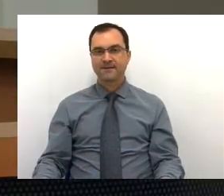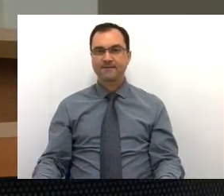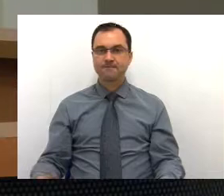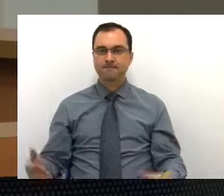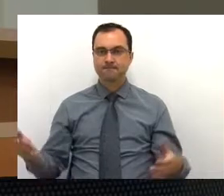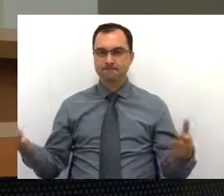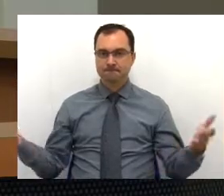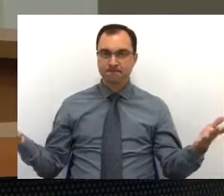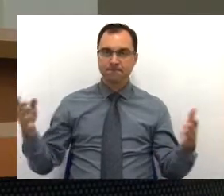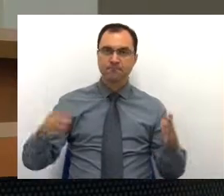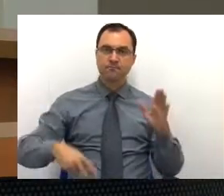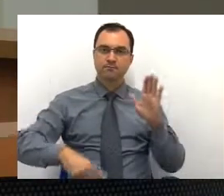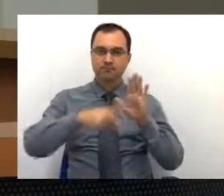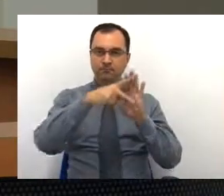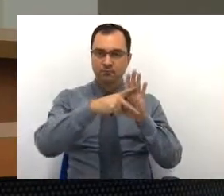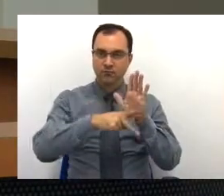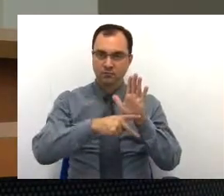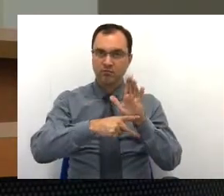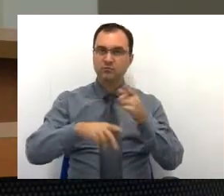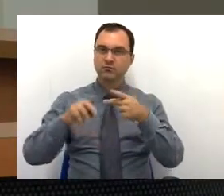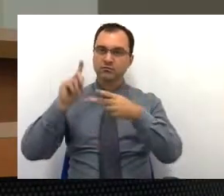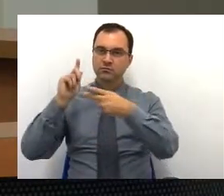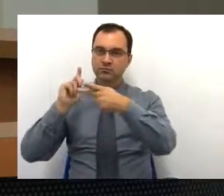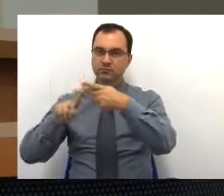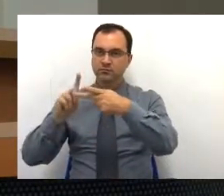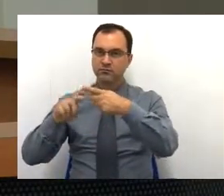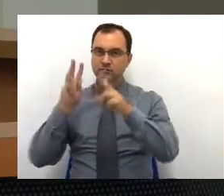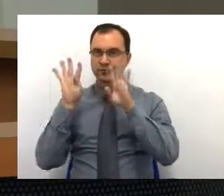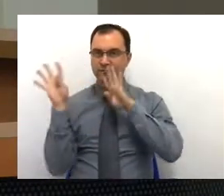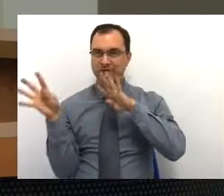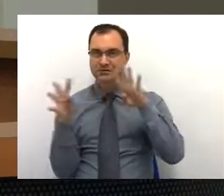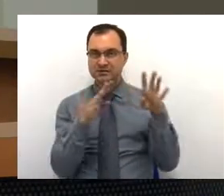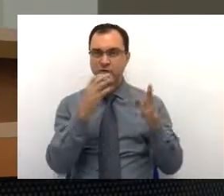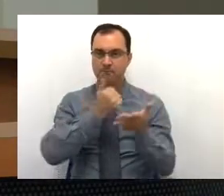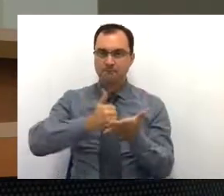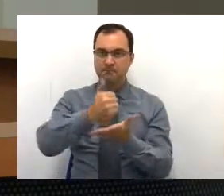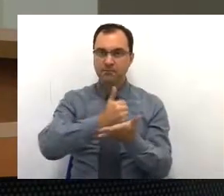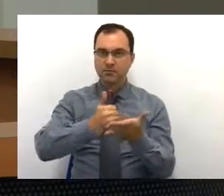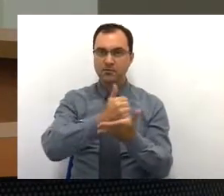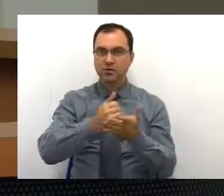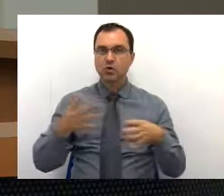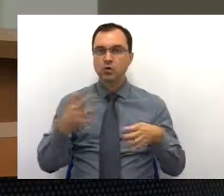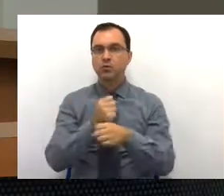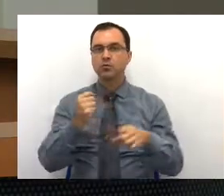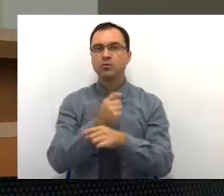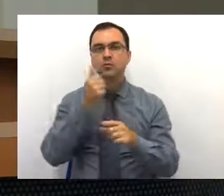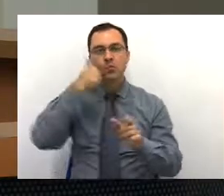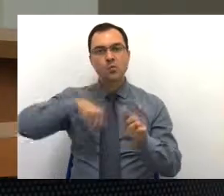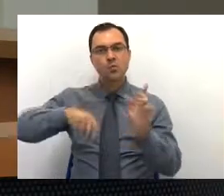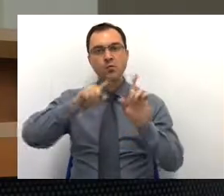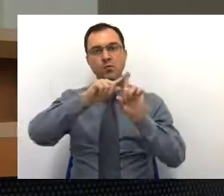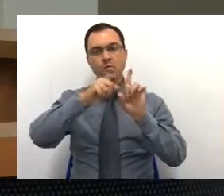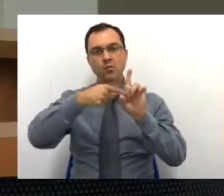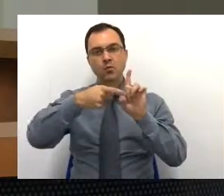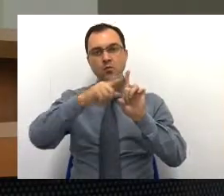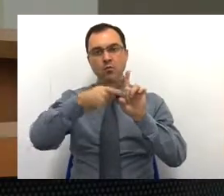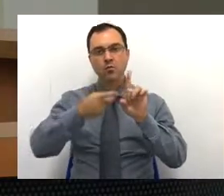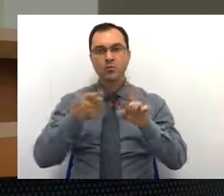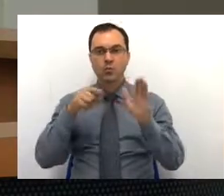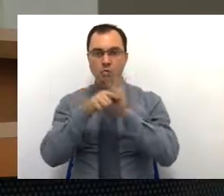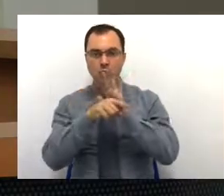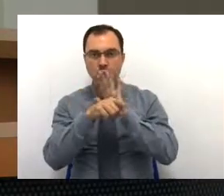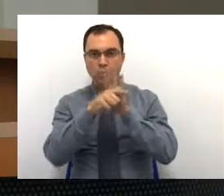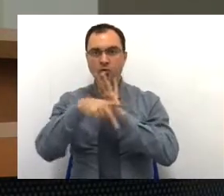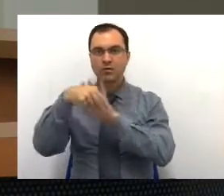Esse é o segundo programa, né, na atenção básica. Então, nós temos lá, é, proporção de gestantes com no mínimo sete consultas pré